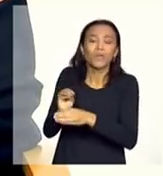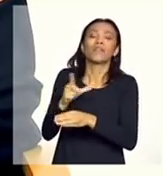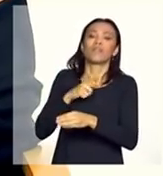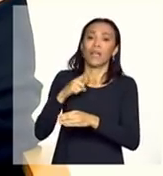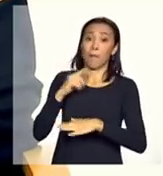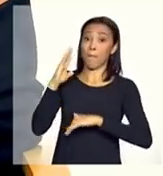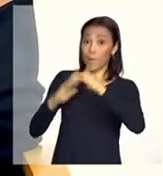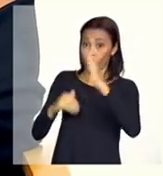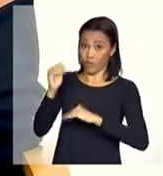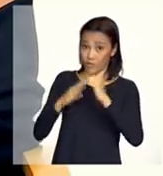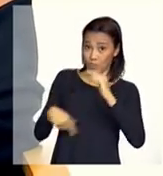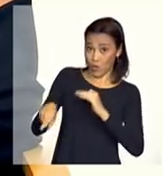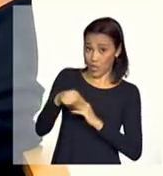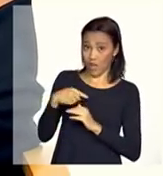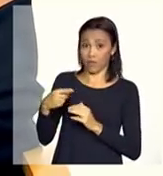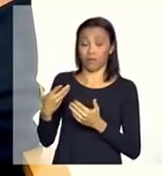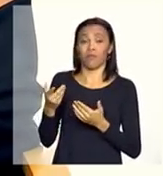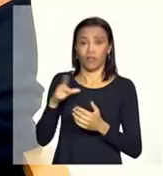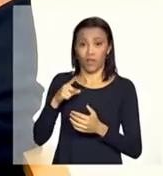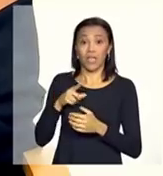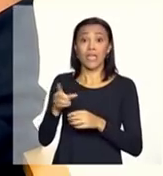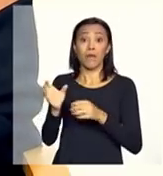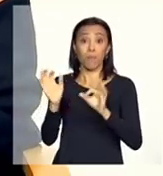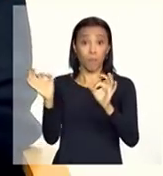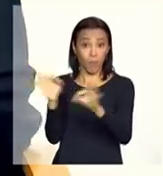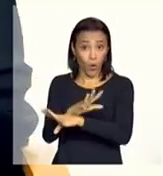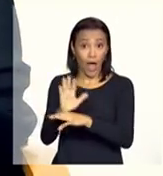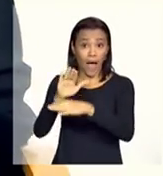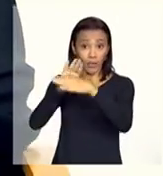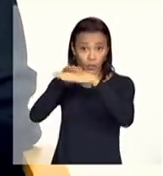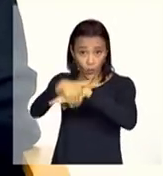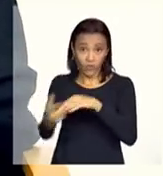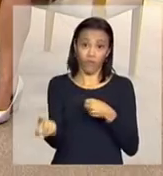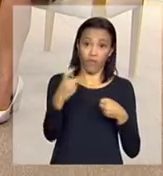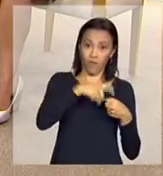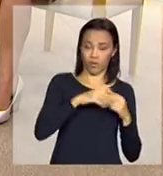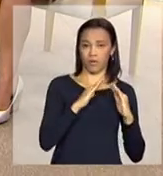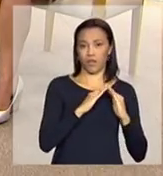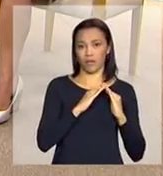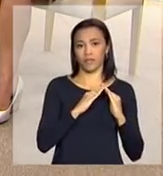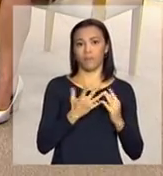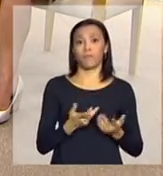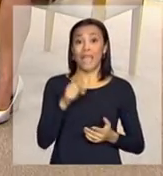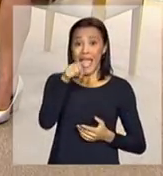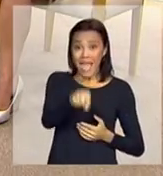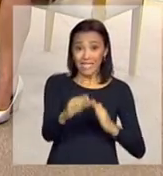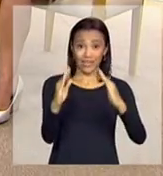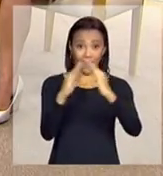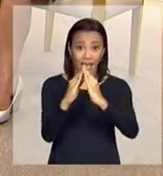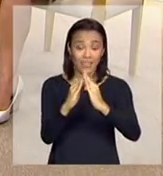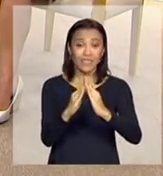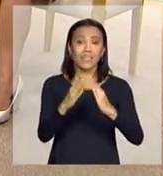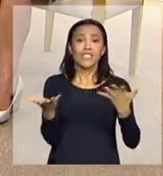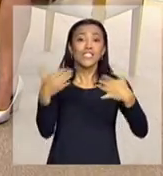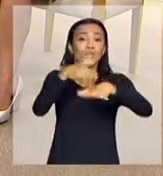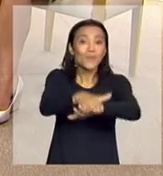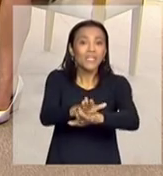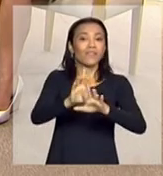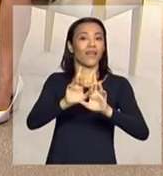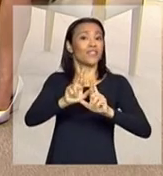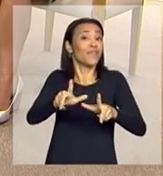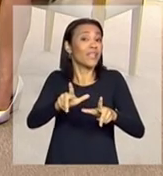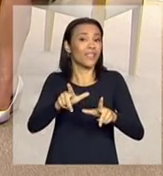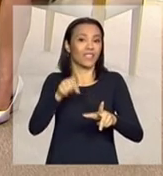equipe do centro-dia e à noite ela volta para casa. Já a residência inclusiva, ela é outra alternativa porque é para quem exatamente não tem